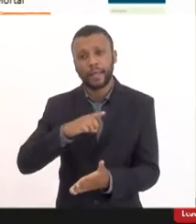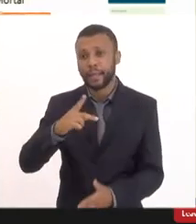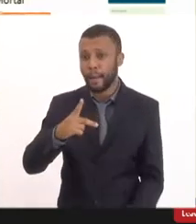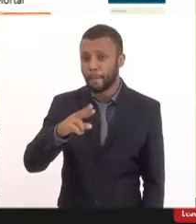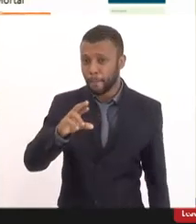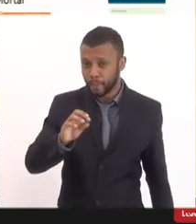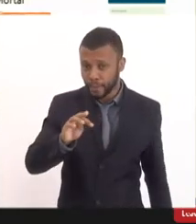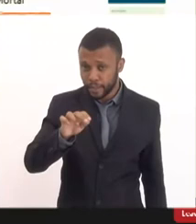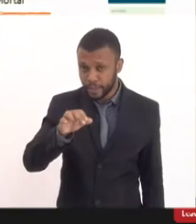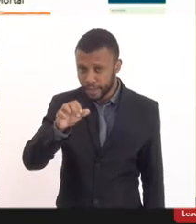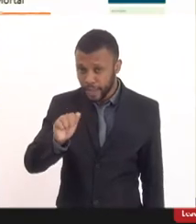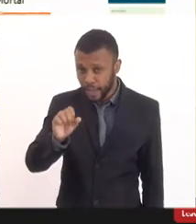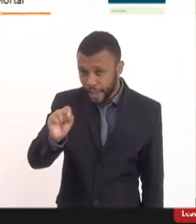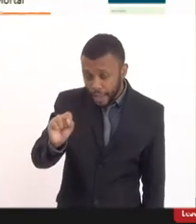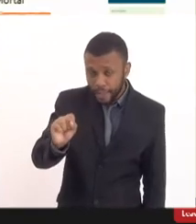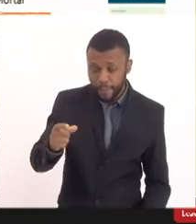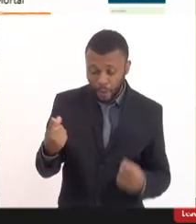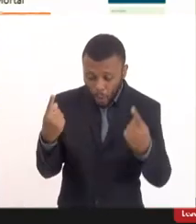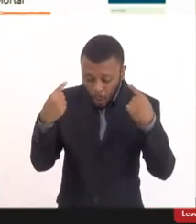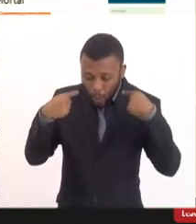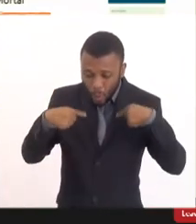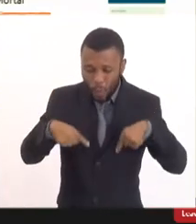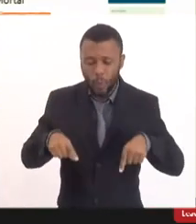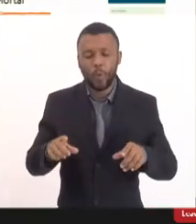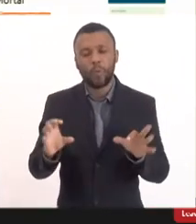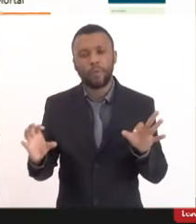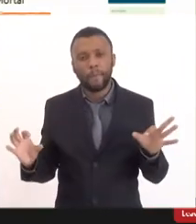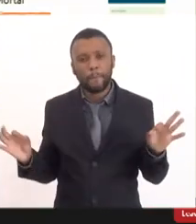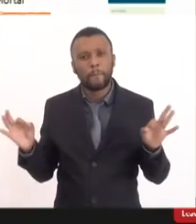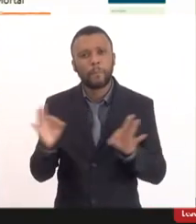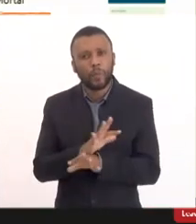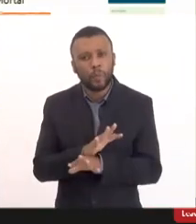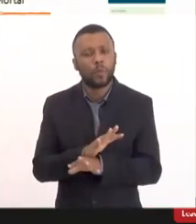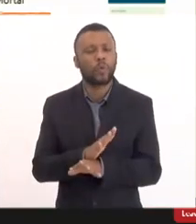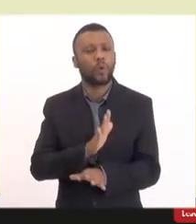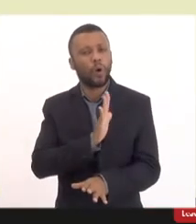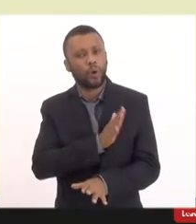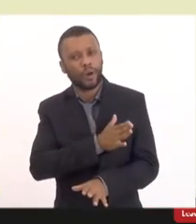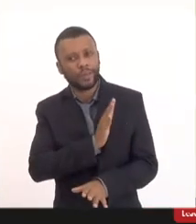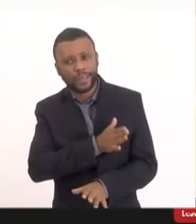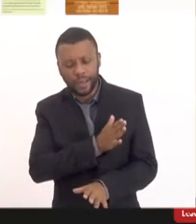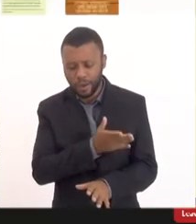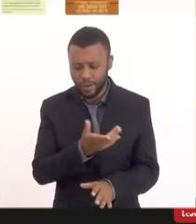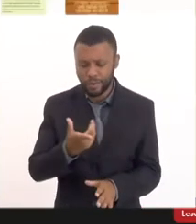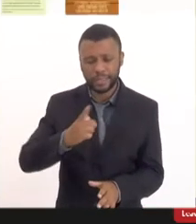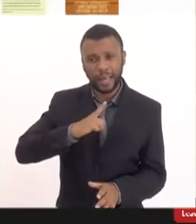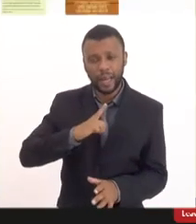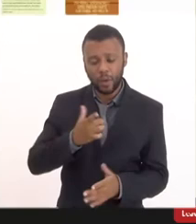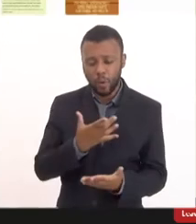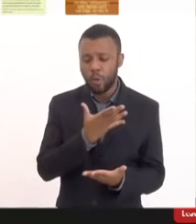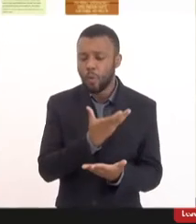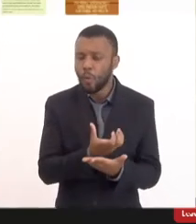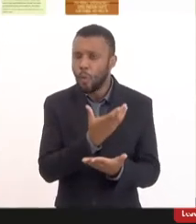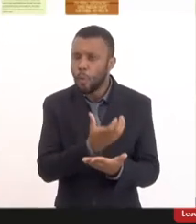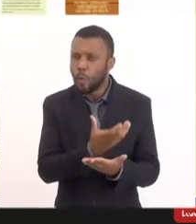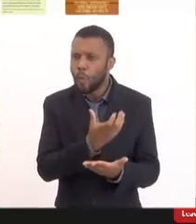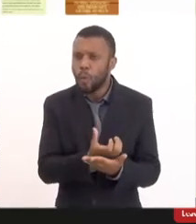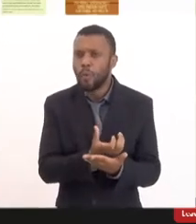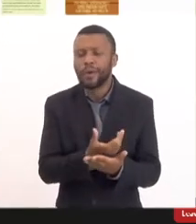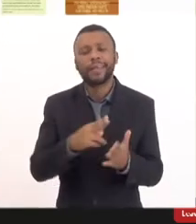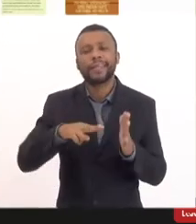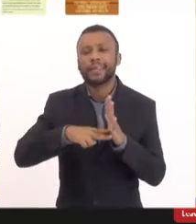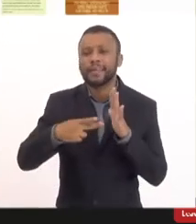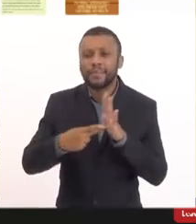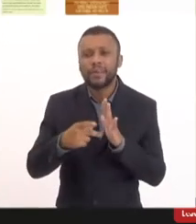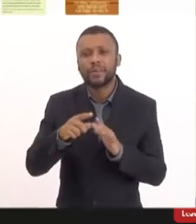S pelo corpo todo pelo corpo todo nos órgãos vitais onde tem um receptor S-E-E o que isso significa? Significa que isso é